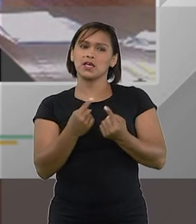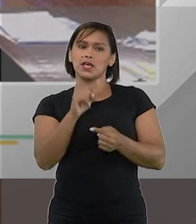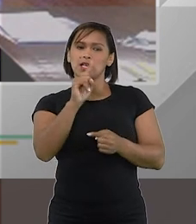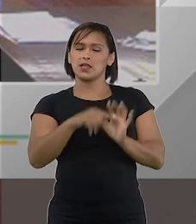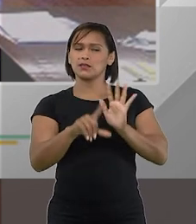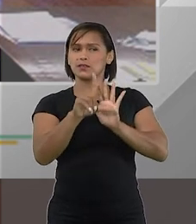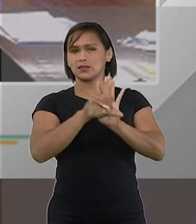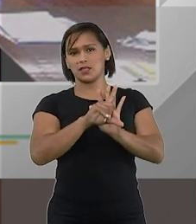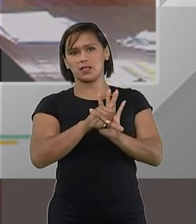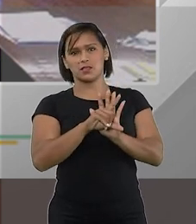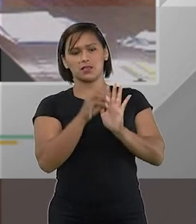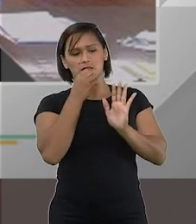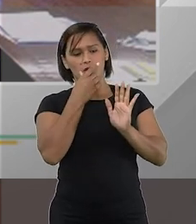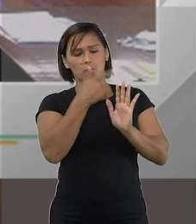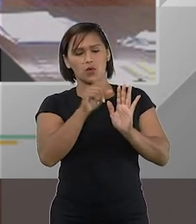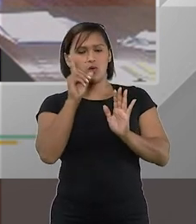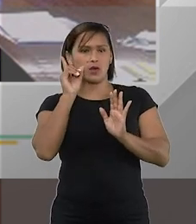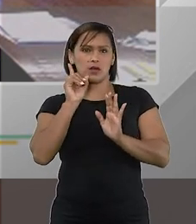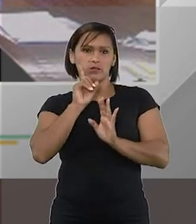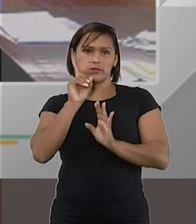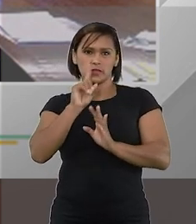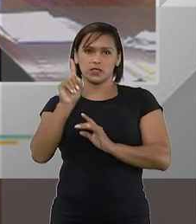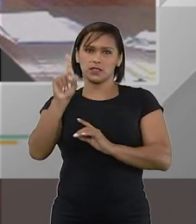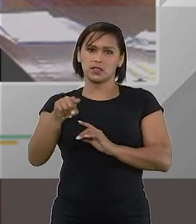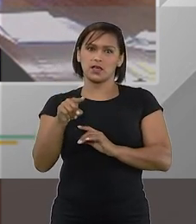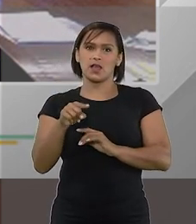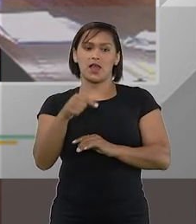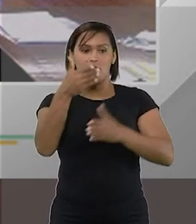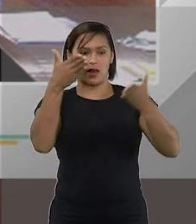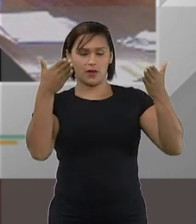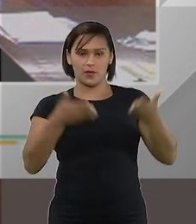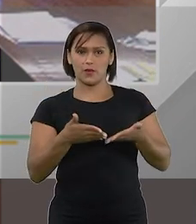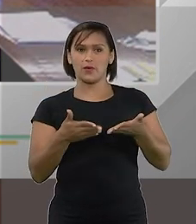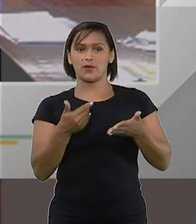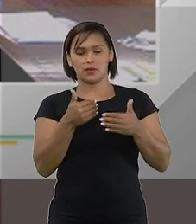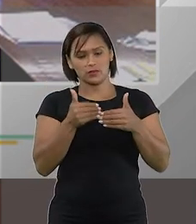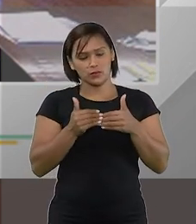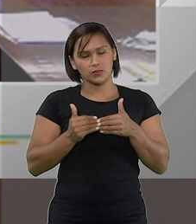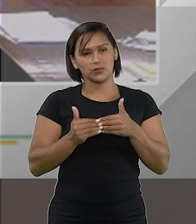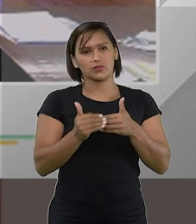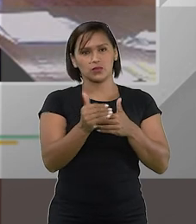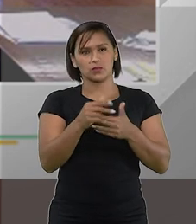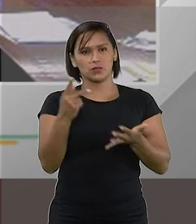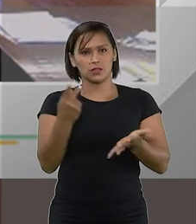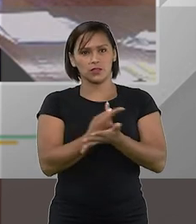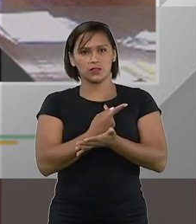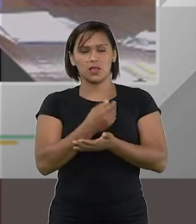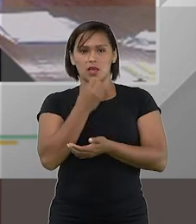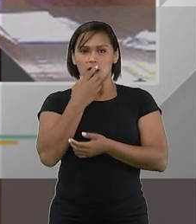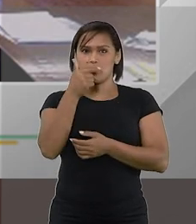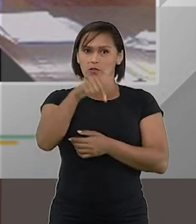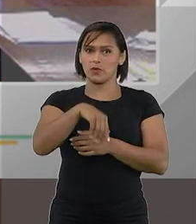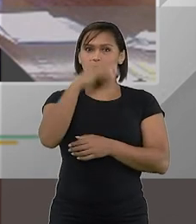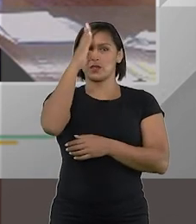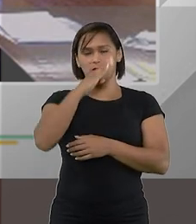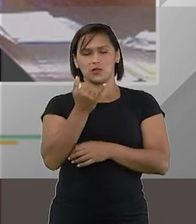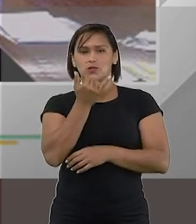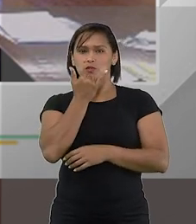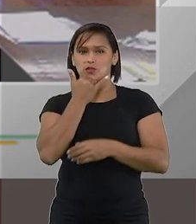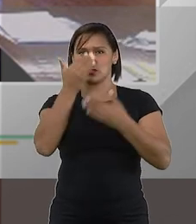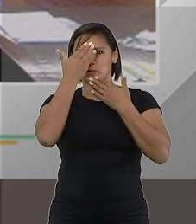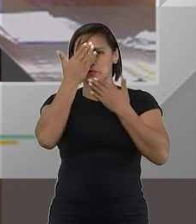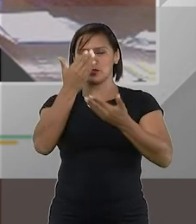sei se essa legislação boa do direito americano neste andar da carruagem é boa para nós